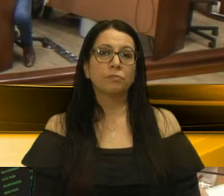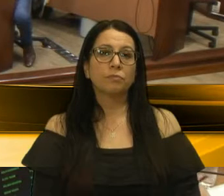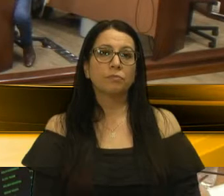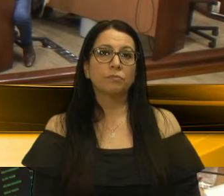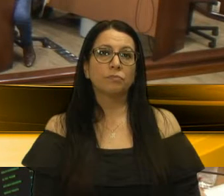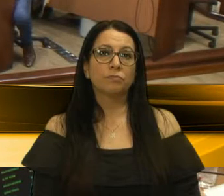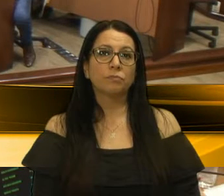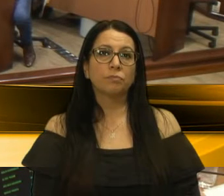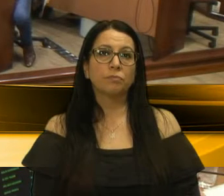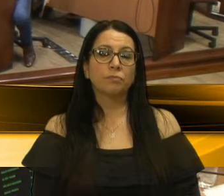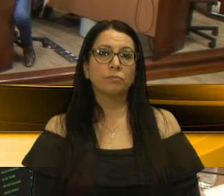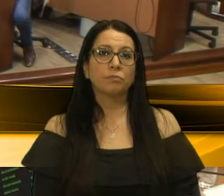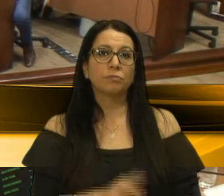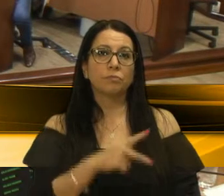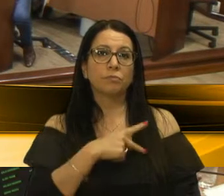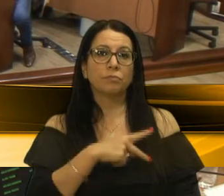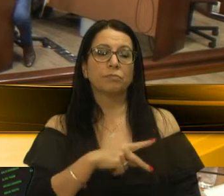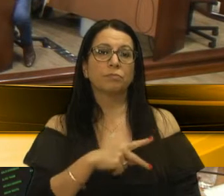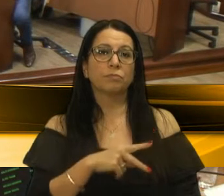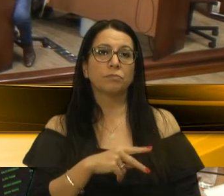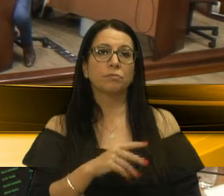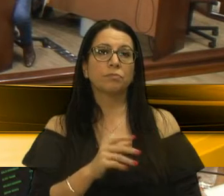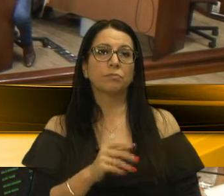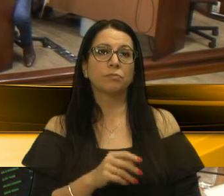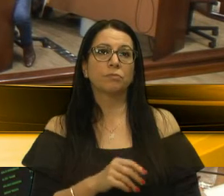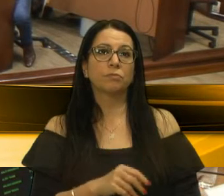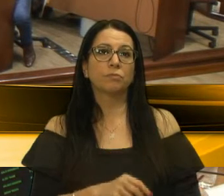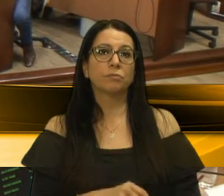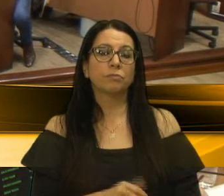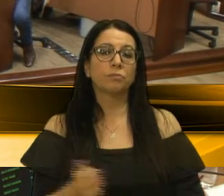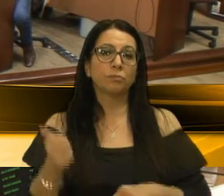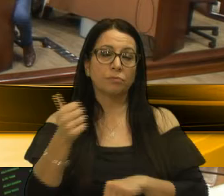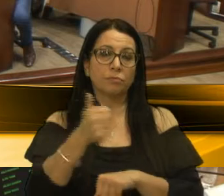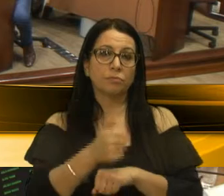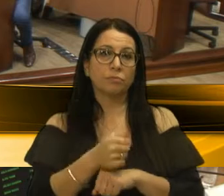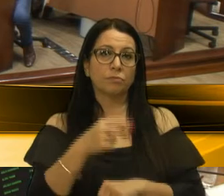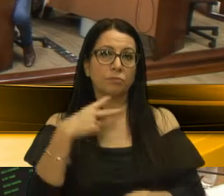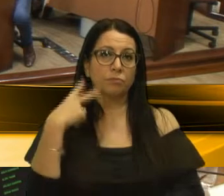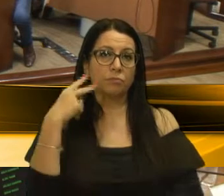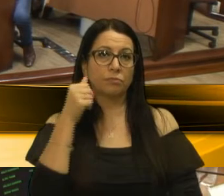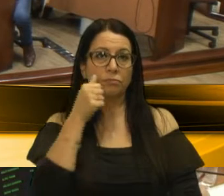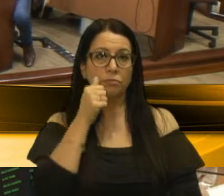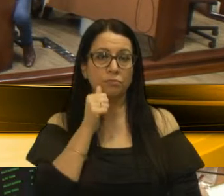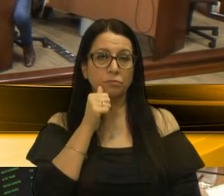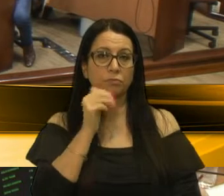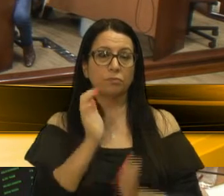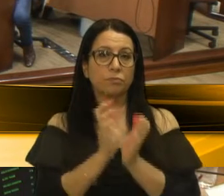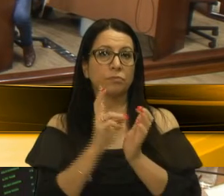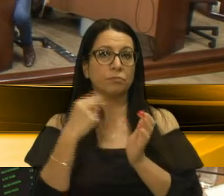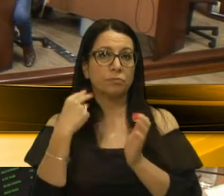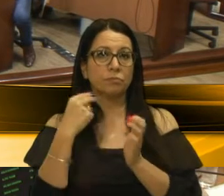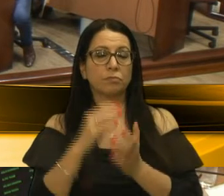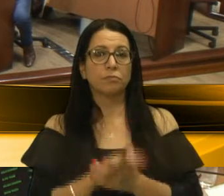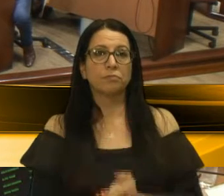Senhor presidente, senhora presidenta, agora em exercício, vereadora colega Paula, colegas vereadores,